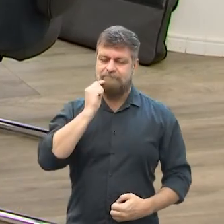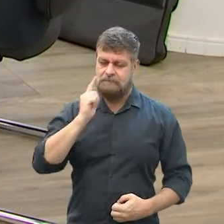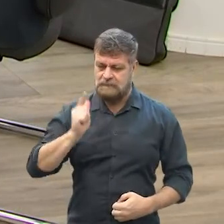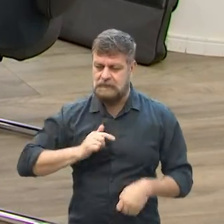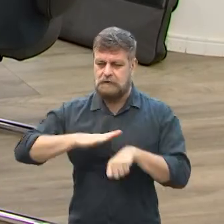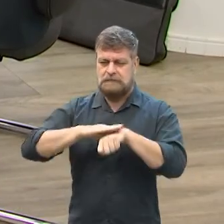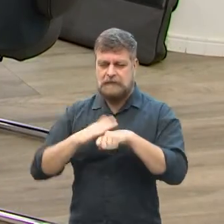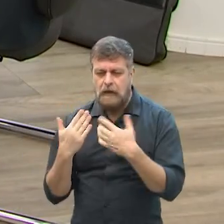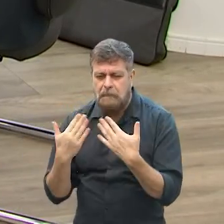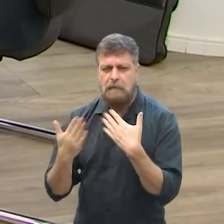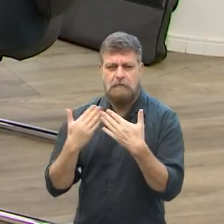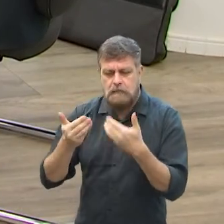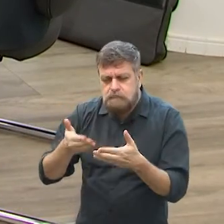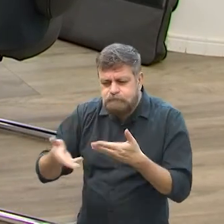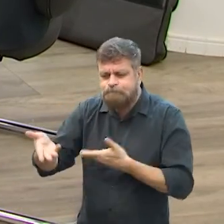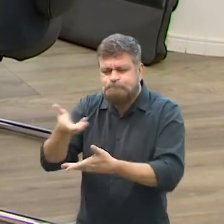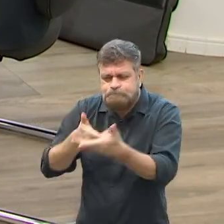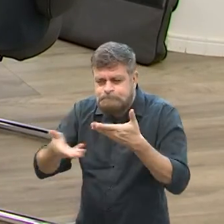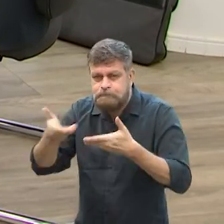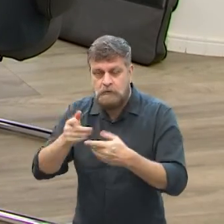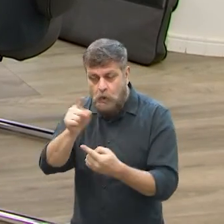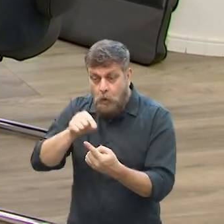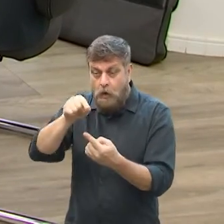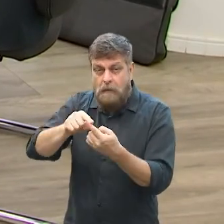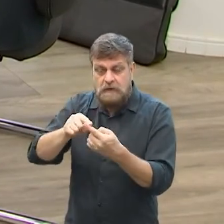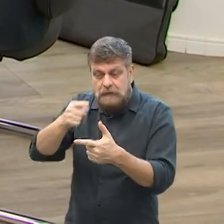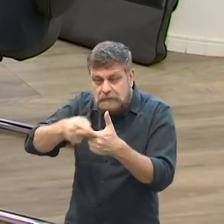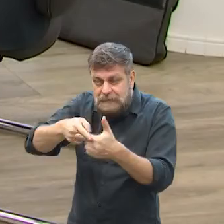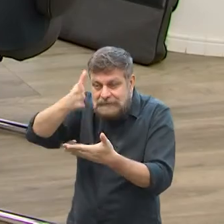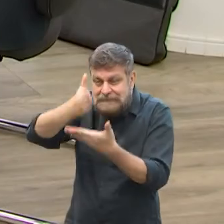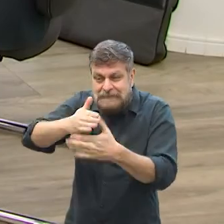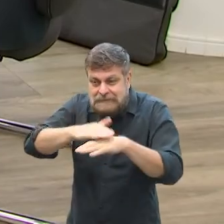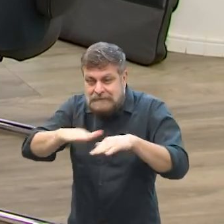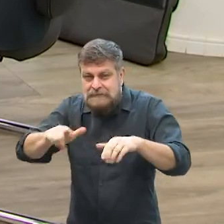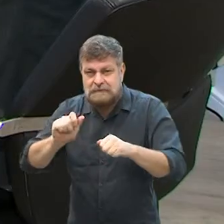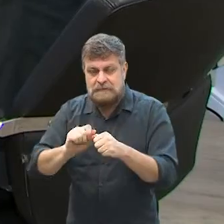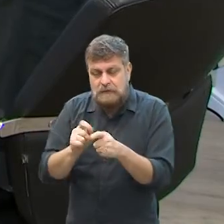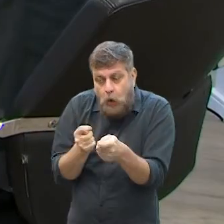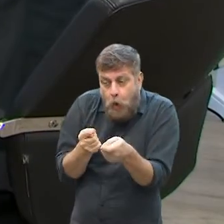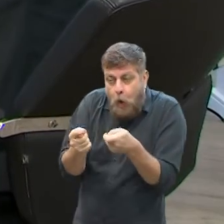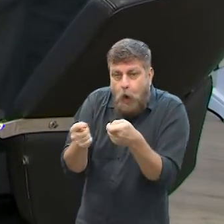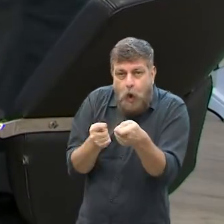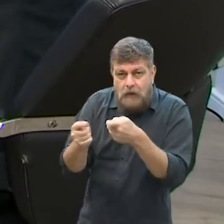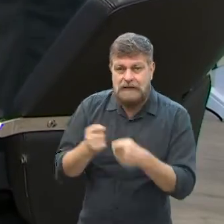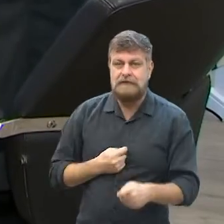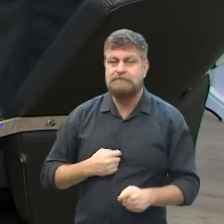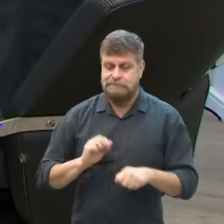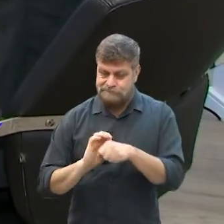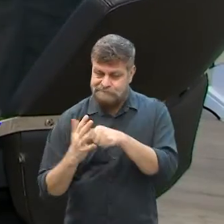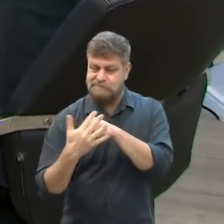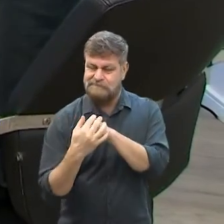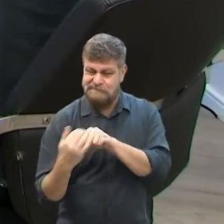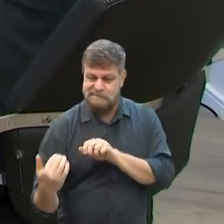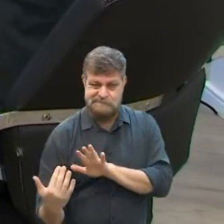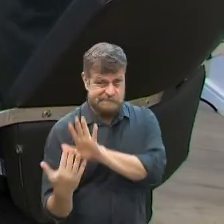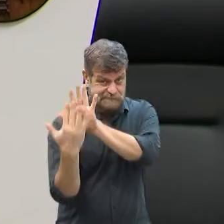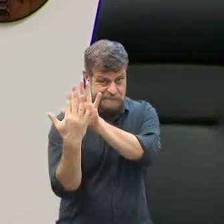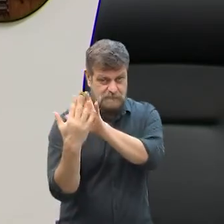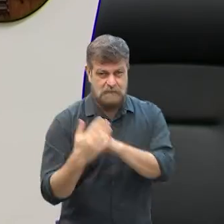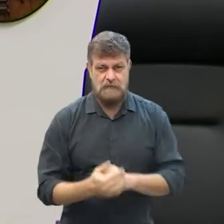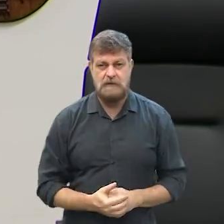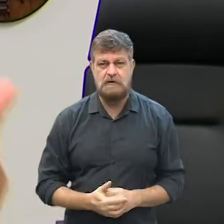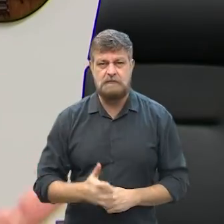conversado com o setor e buscado uma solução para gerar esta crise causada pelos impactos do coronavírus.